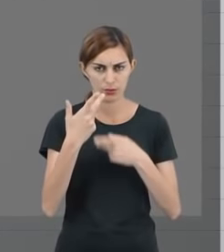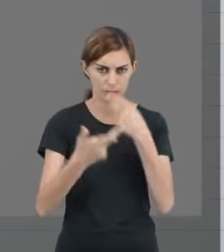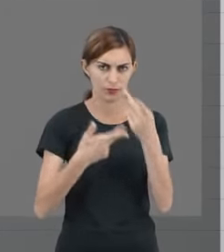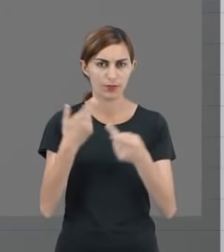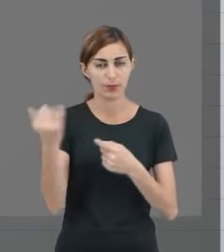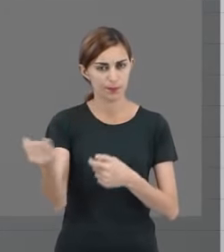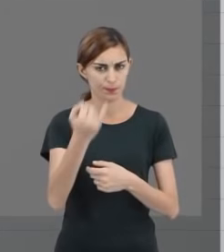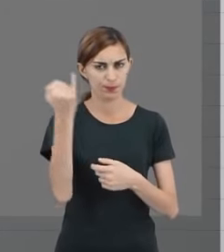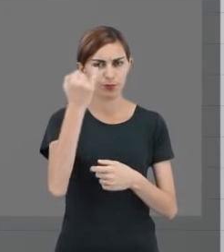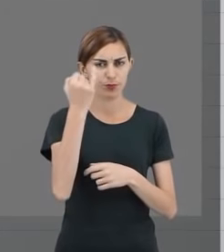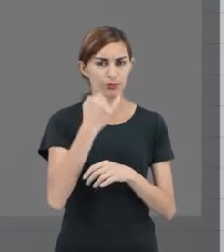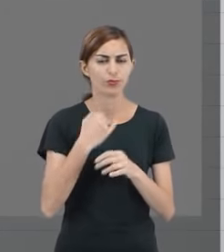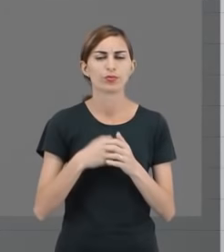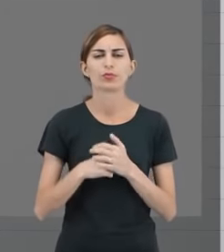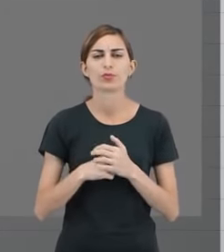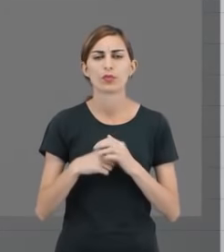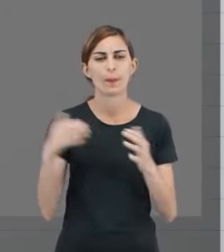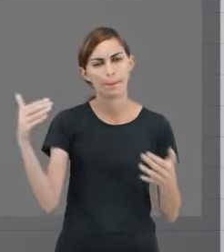mais importante de tudo,